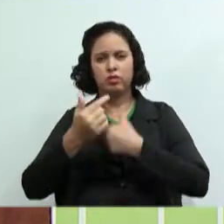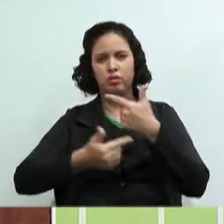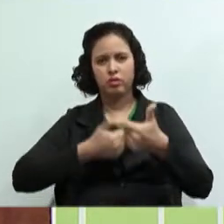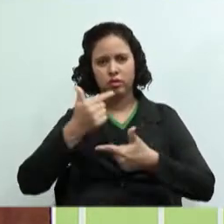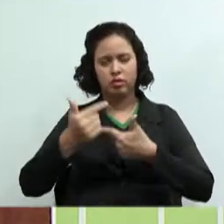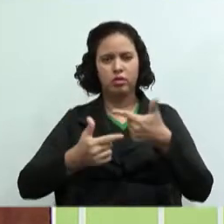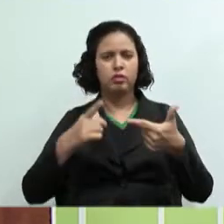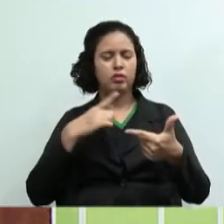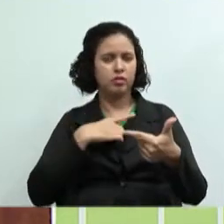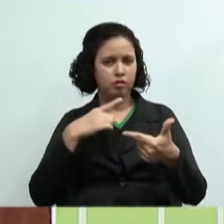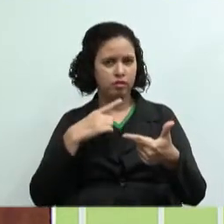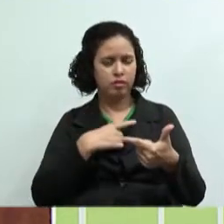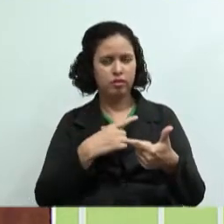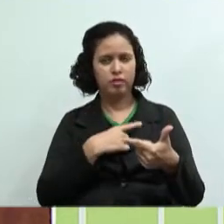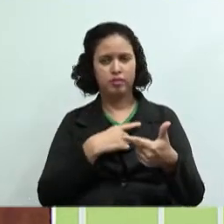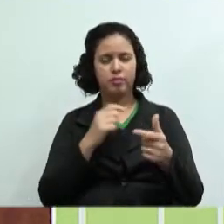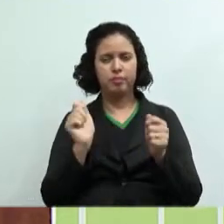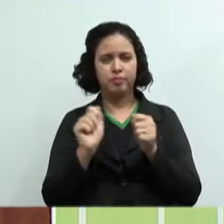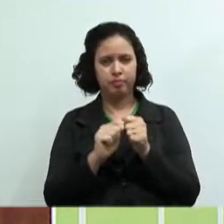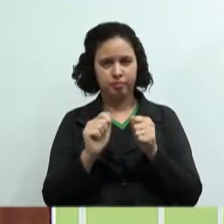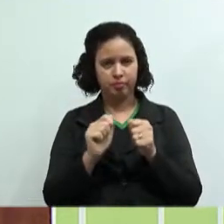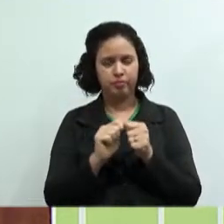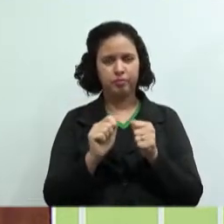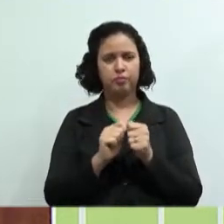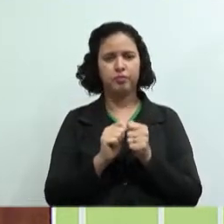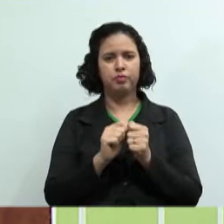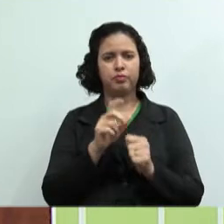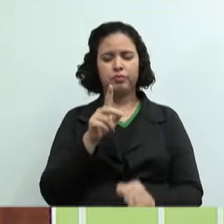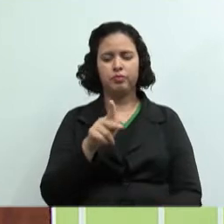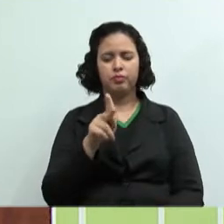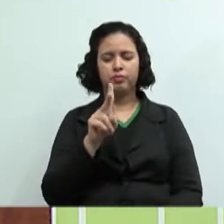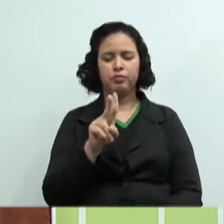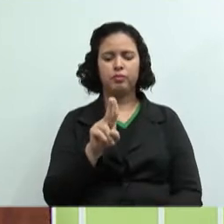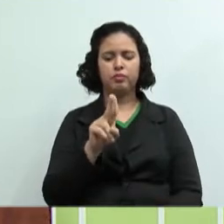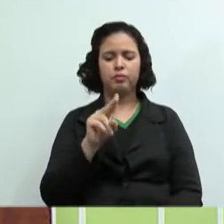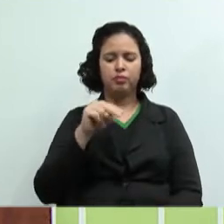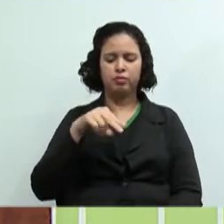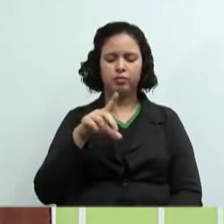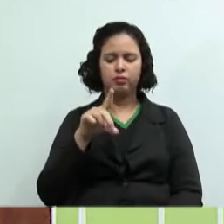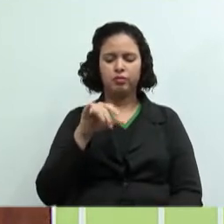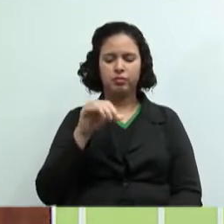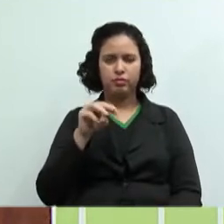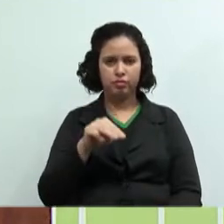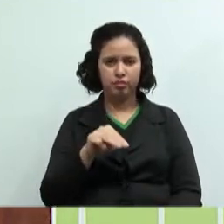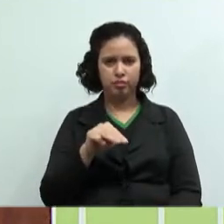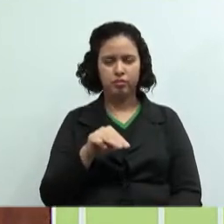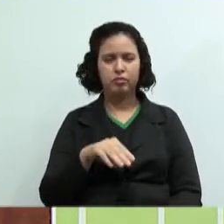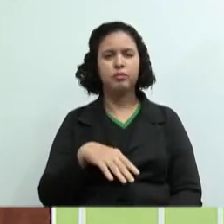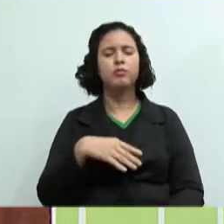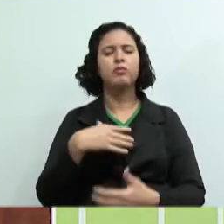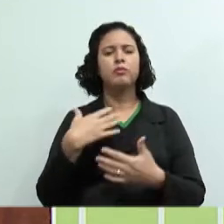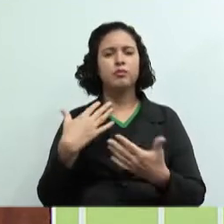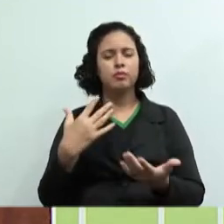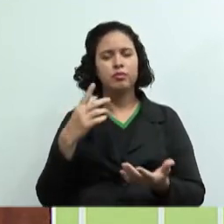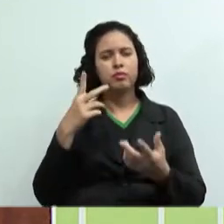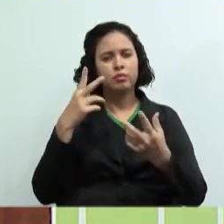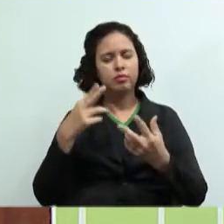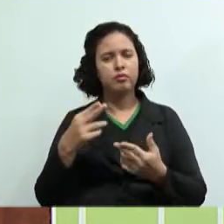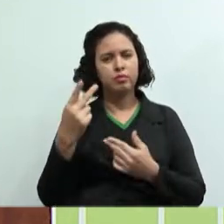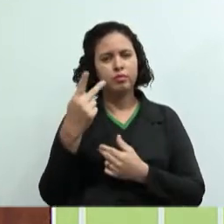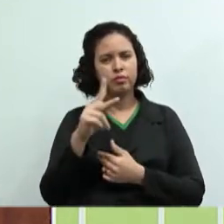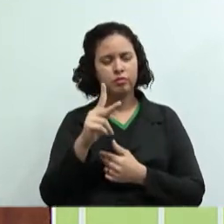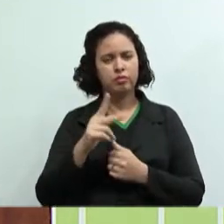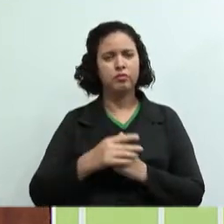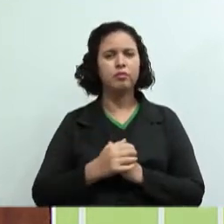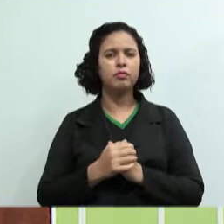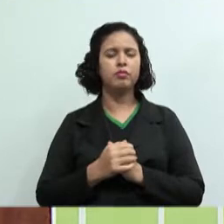que disponibilizar para me produzir esse pudim? Do mesmo jeito ocorre com vocês. Vocês